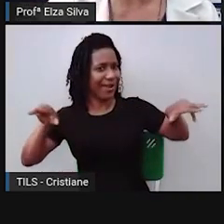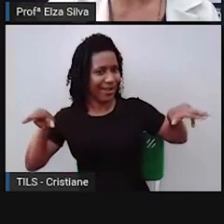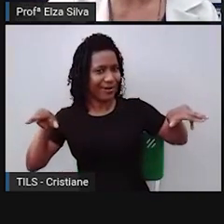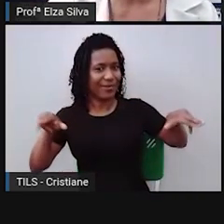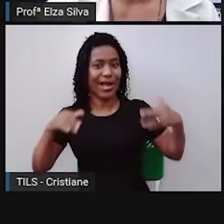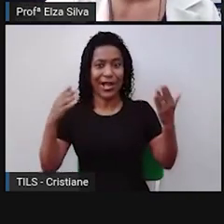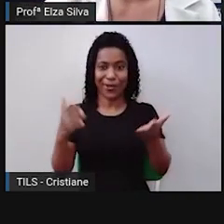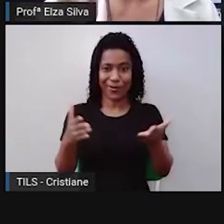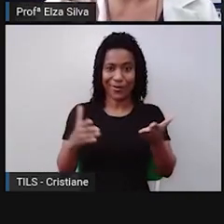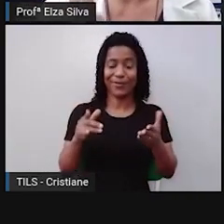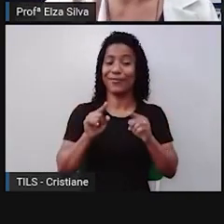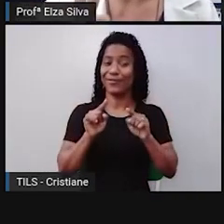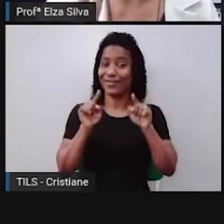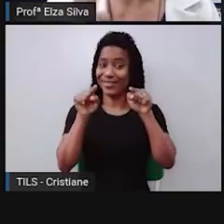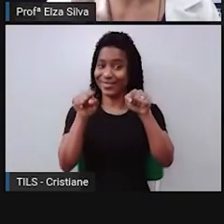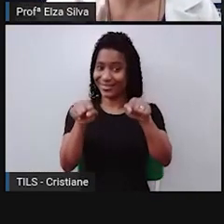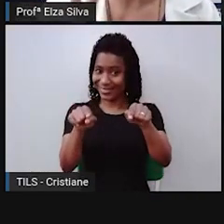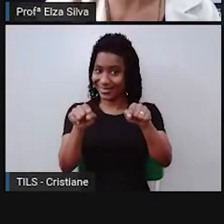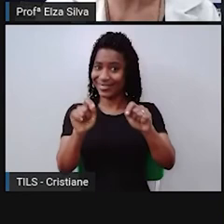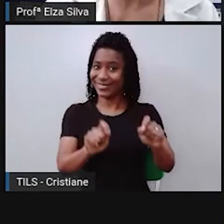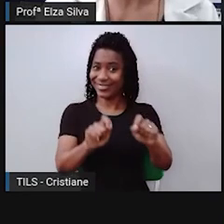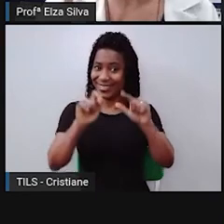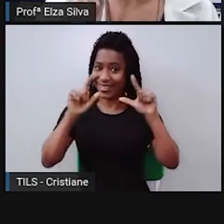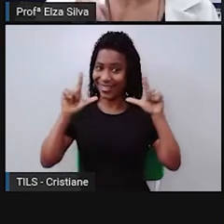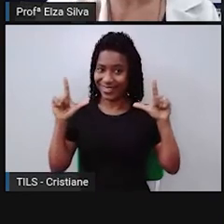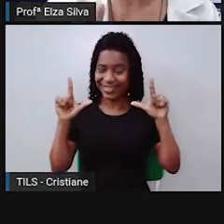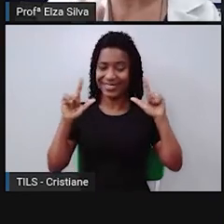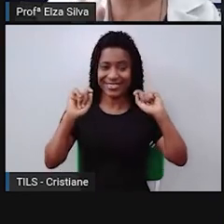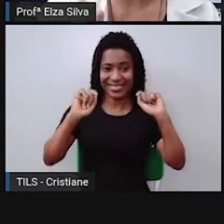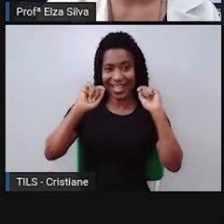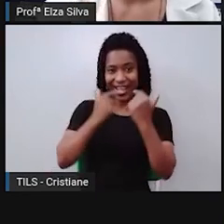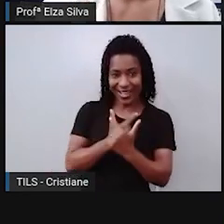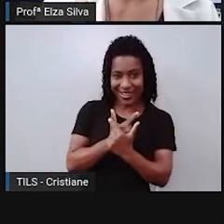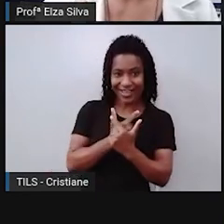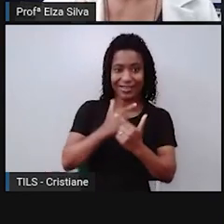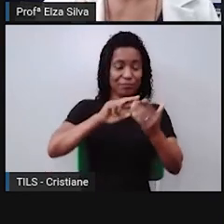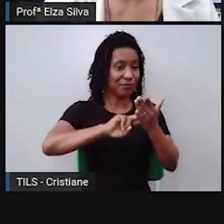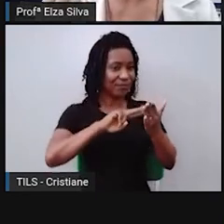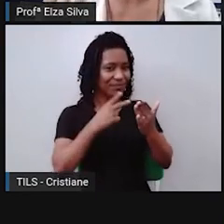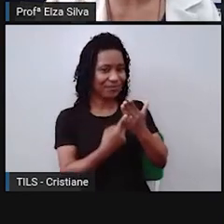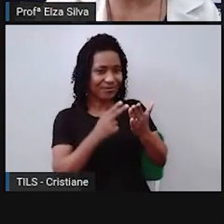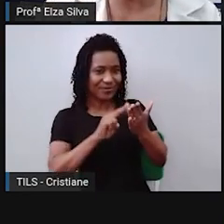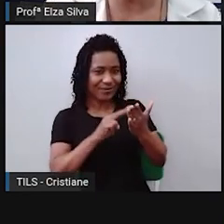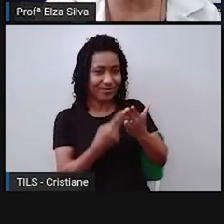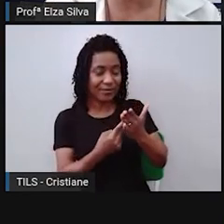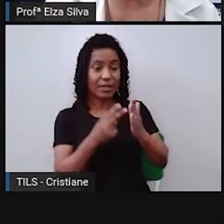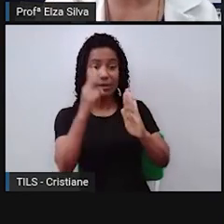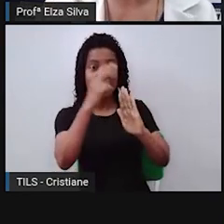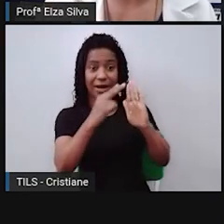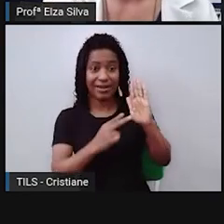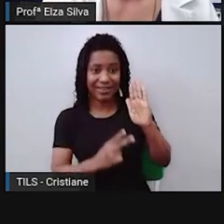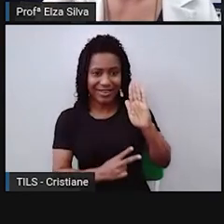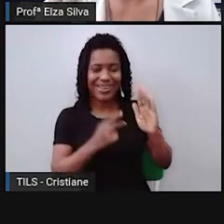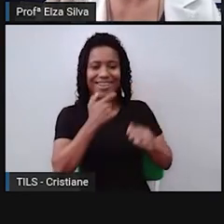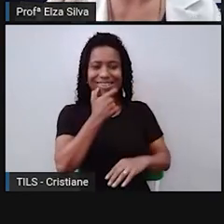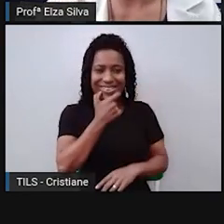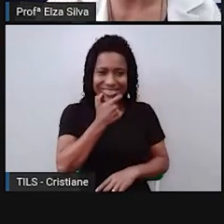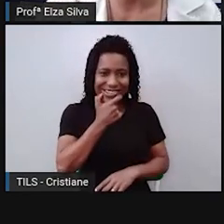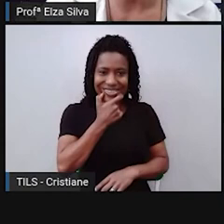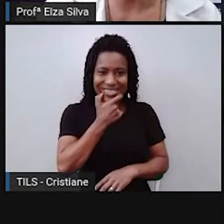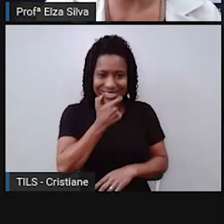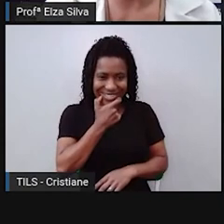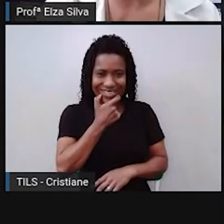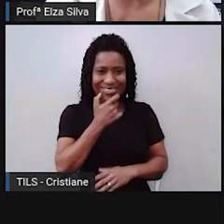estes memes. Então, deixo estes dois memes como desafios para vocês lerem em inglês e